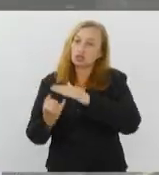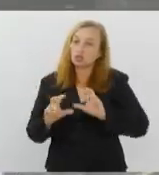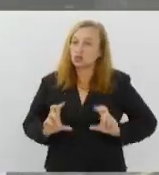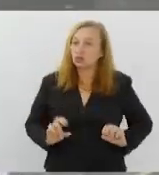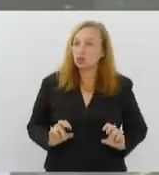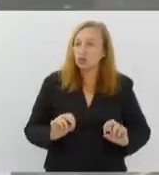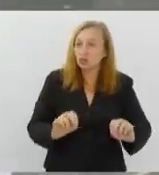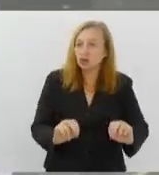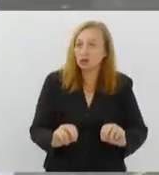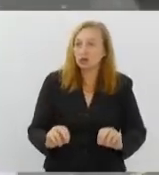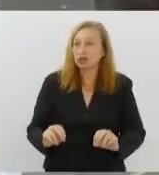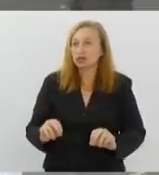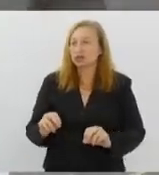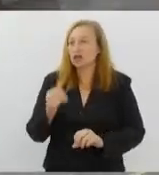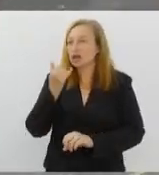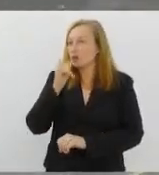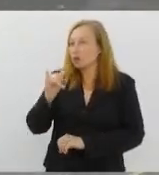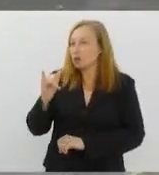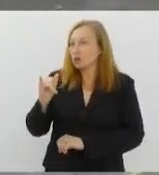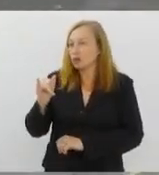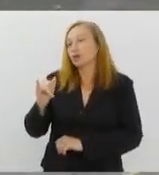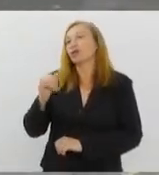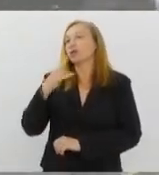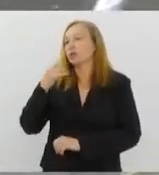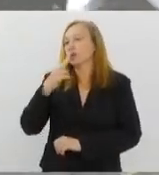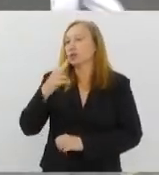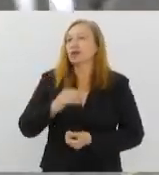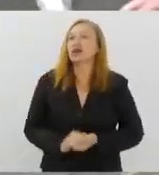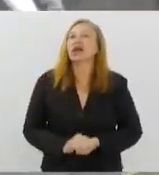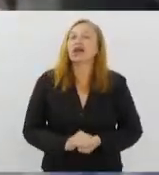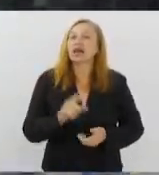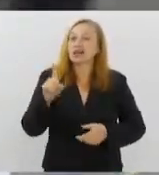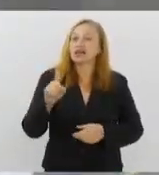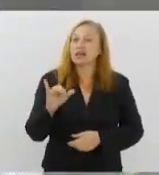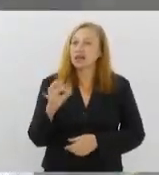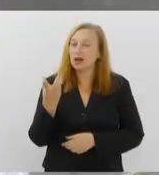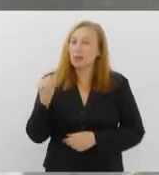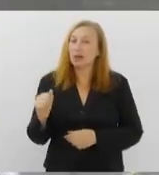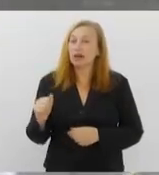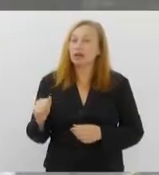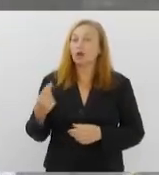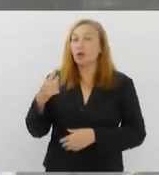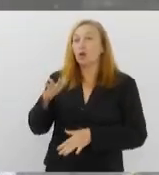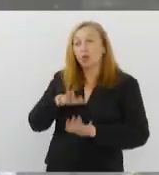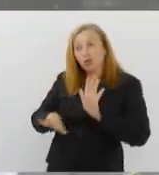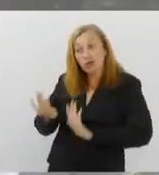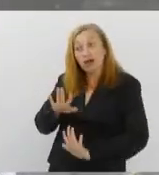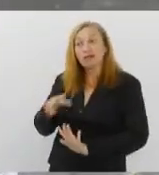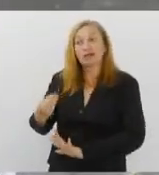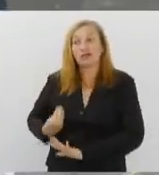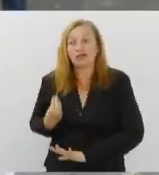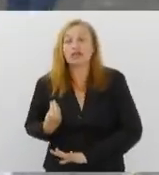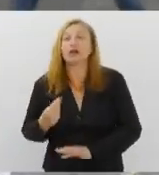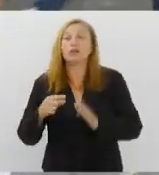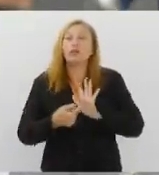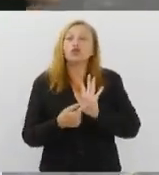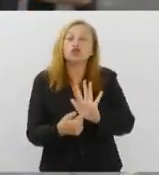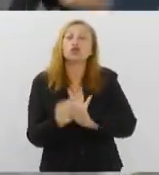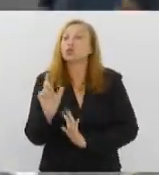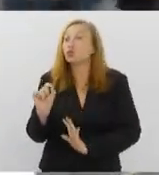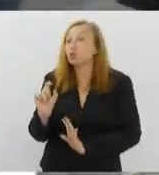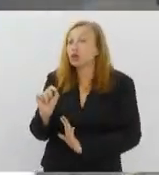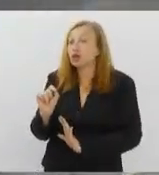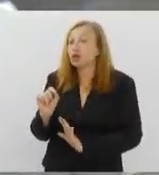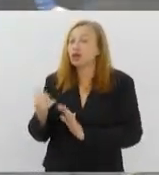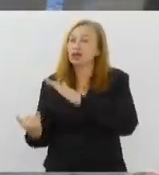Qual é o foco dessa iniciativa? Olha, a campanha Vape Off se liga na vida é uma campanha visando a Fundação do Câncer